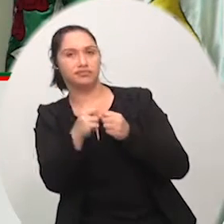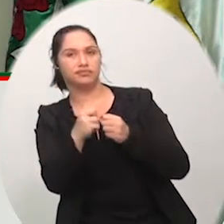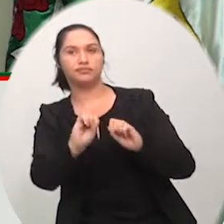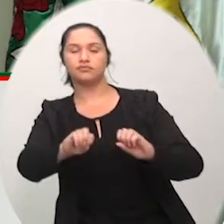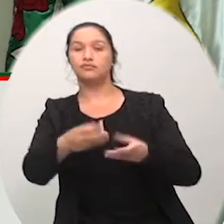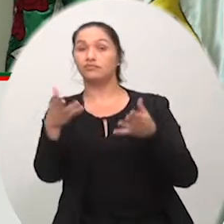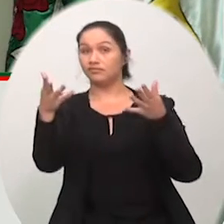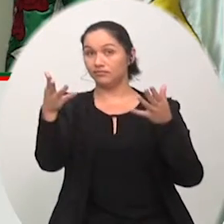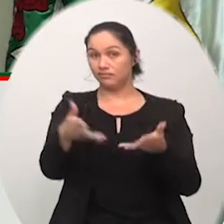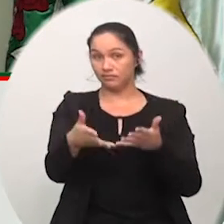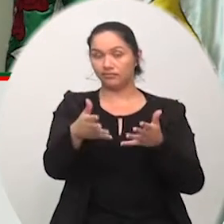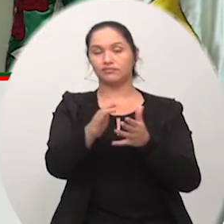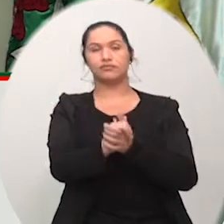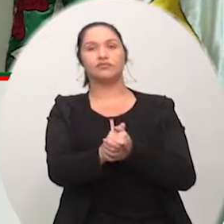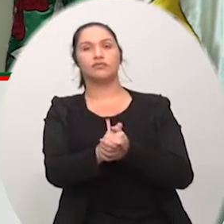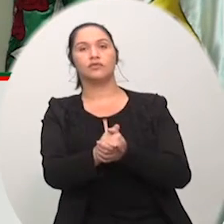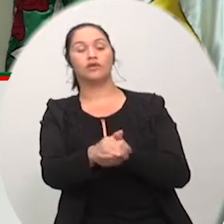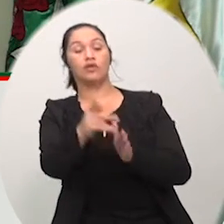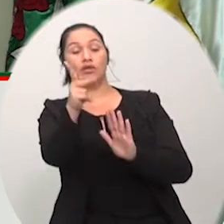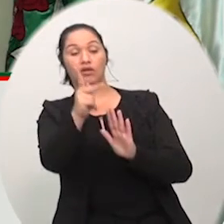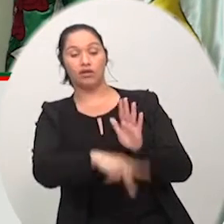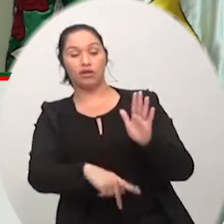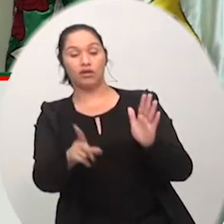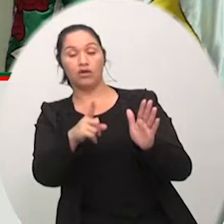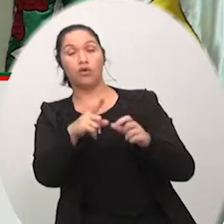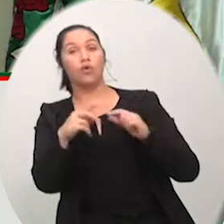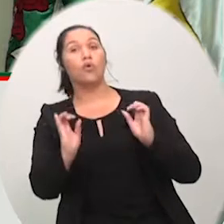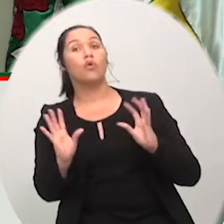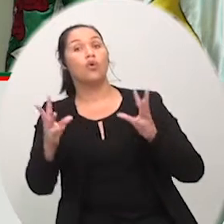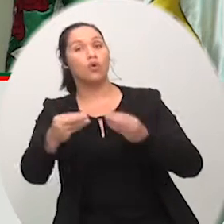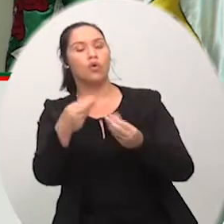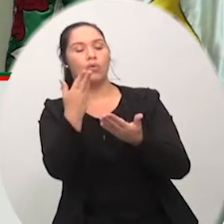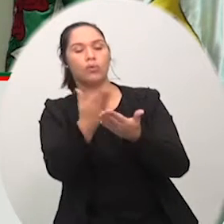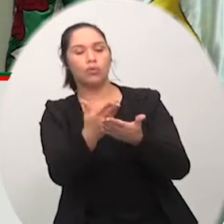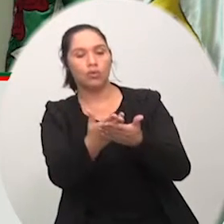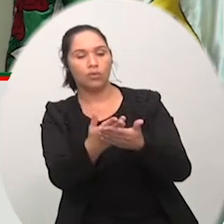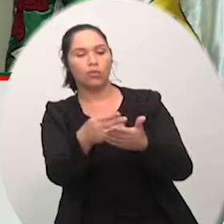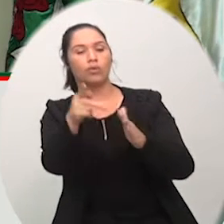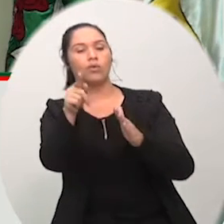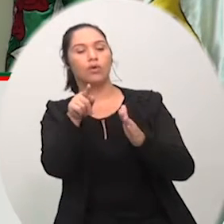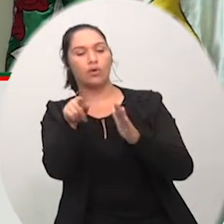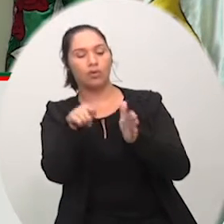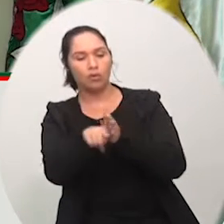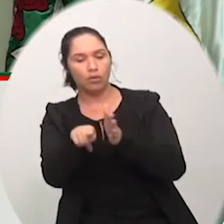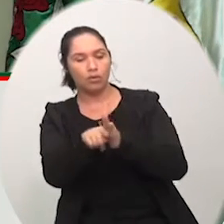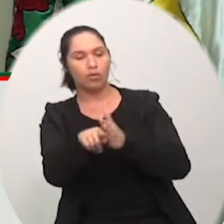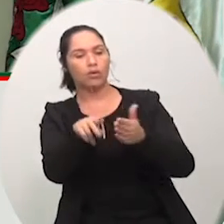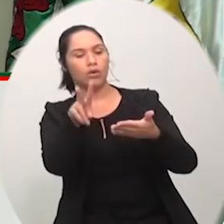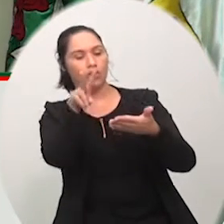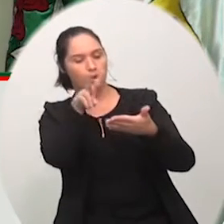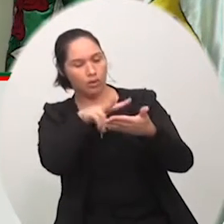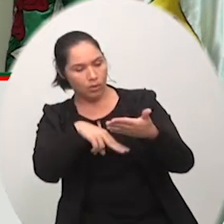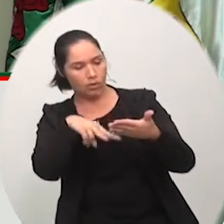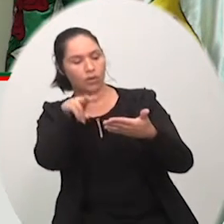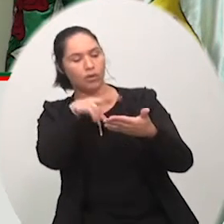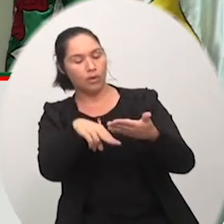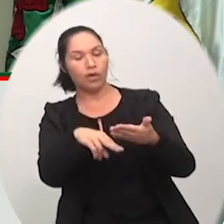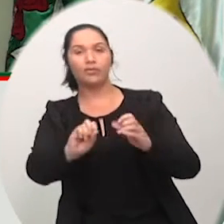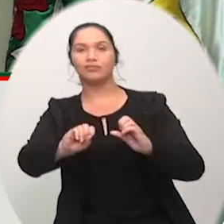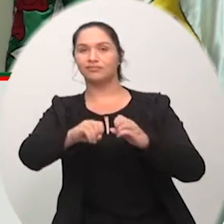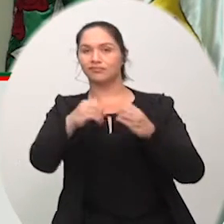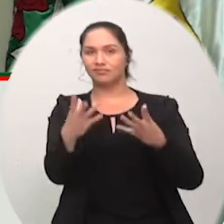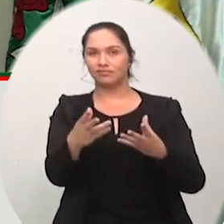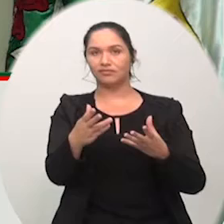bem feito, e há quatro mãos, como está falado aqui, então vamos juntos. Isso já passou um assunto que vai ser